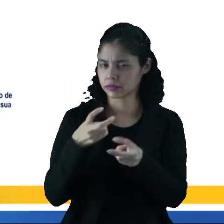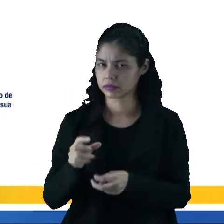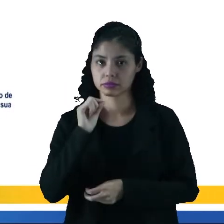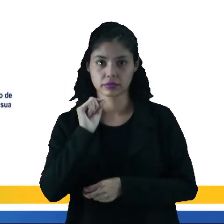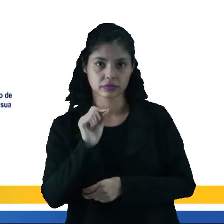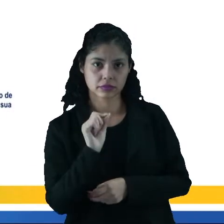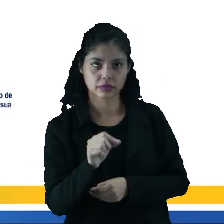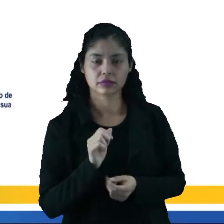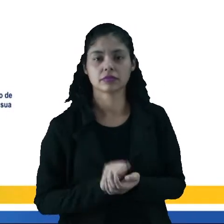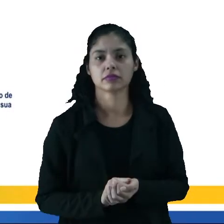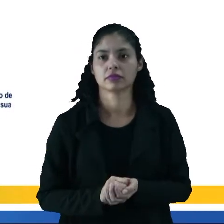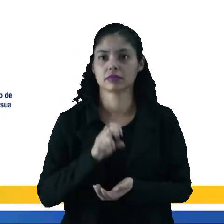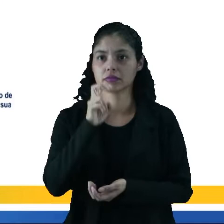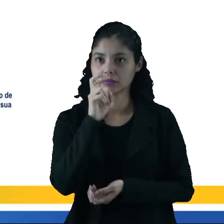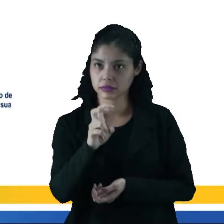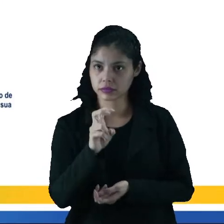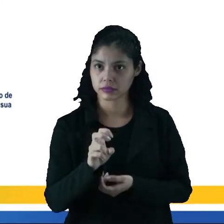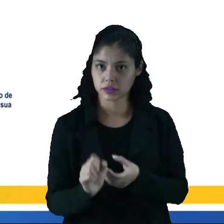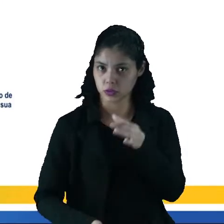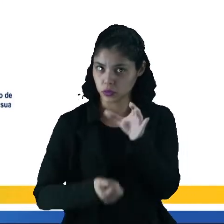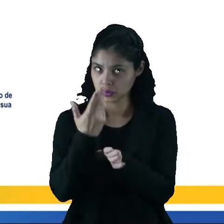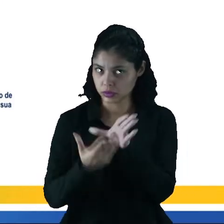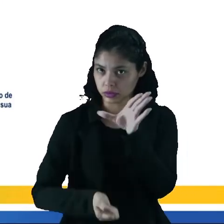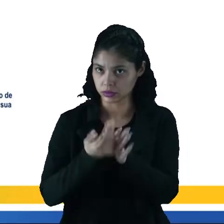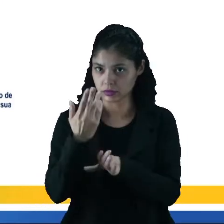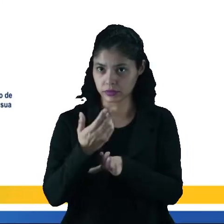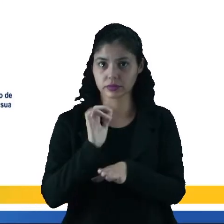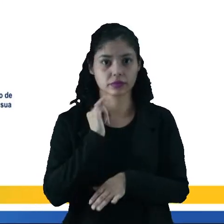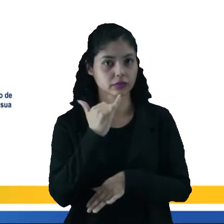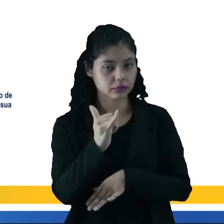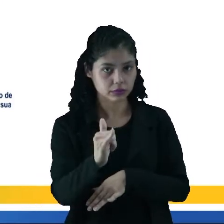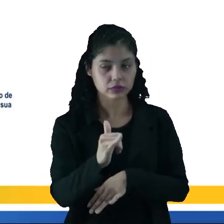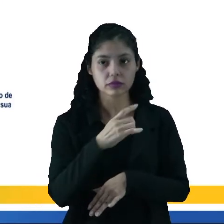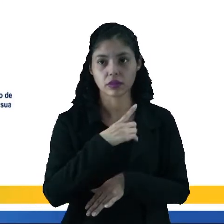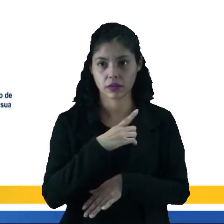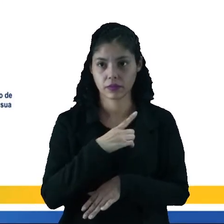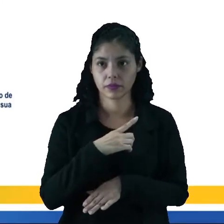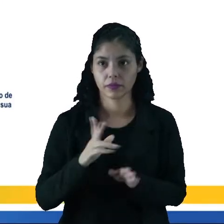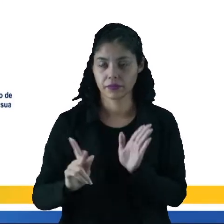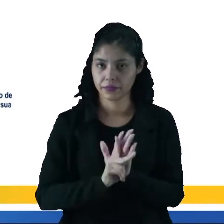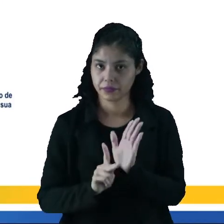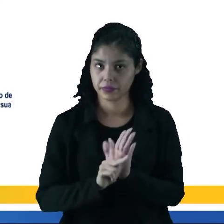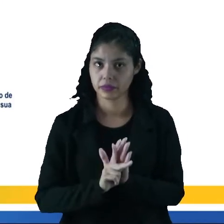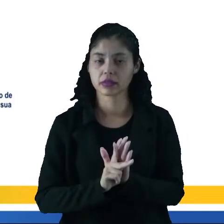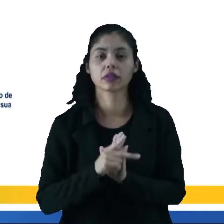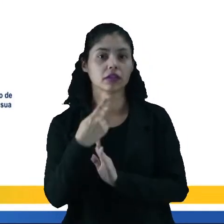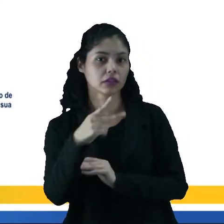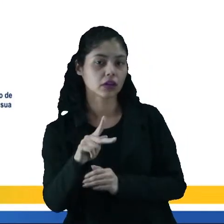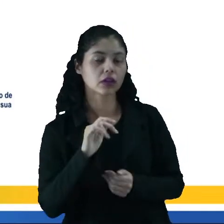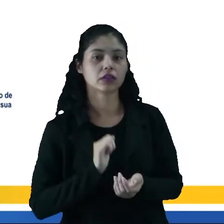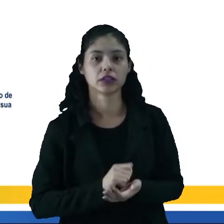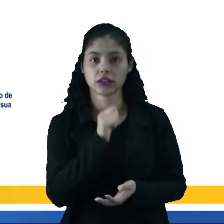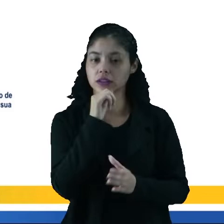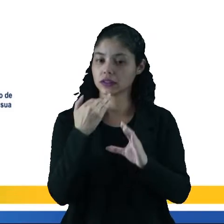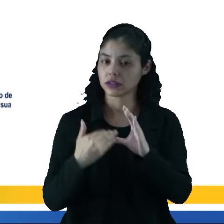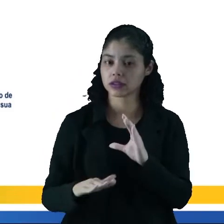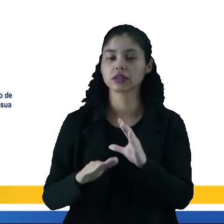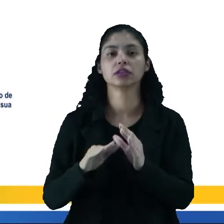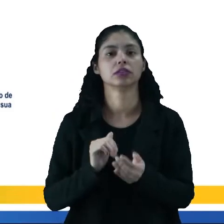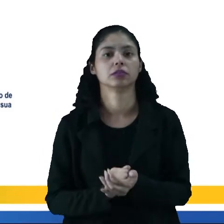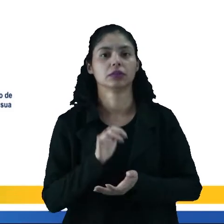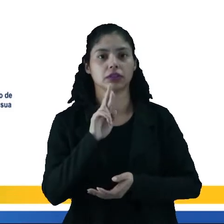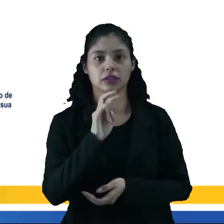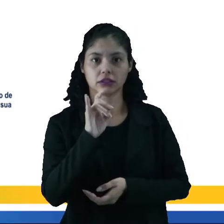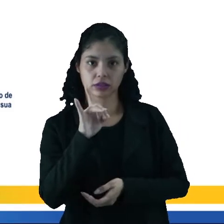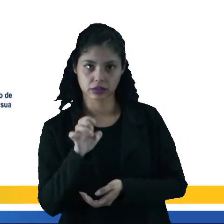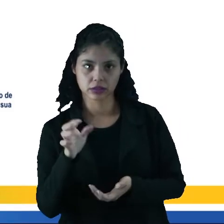que no item número 5, o excesso de energia que excede do teu consumo, ele é enviado para